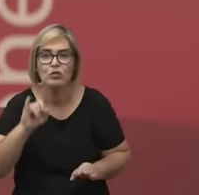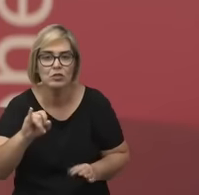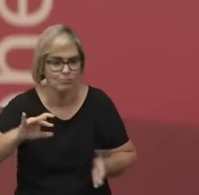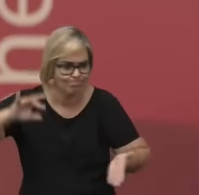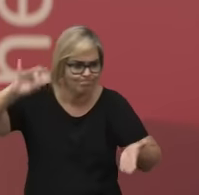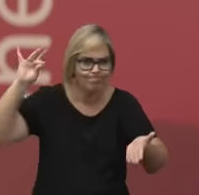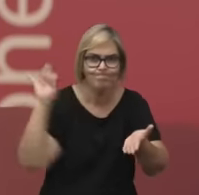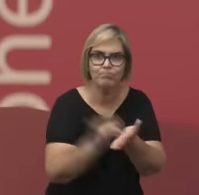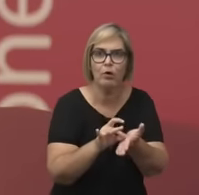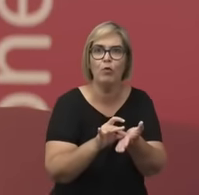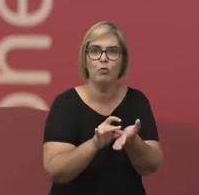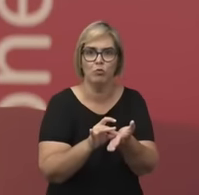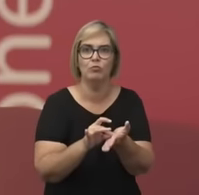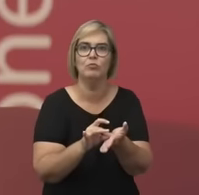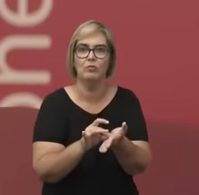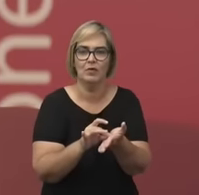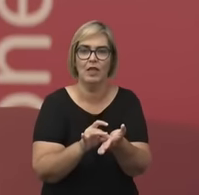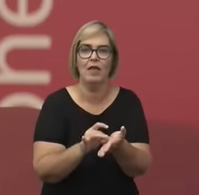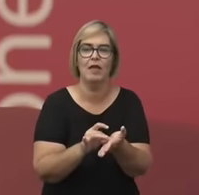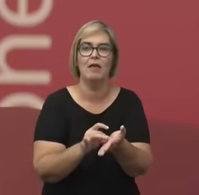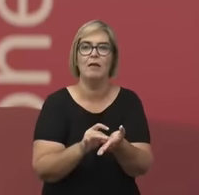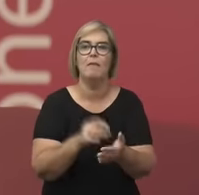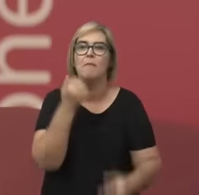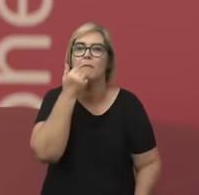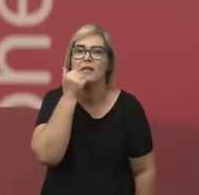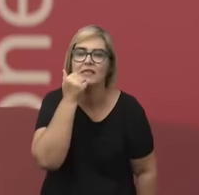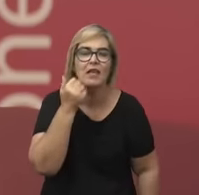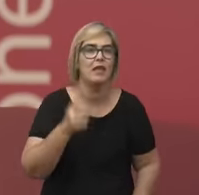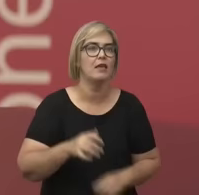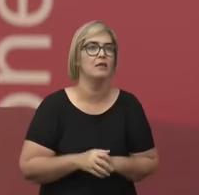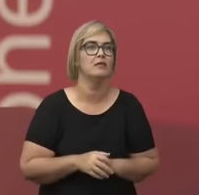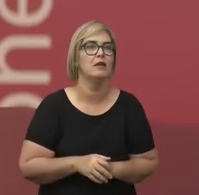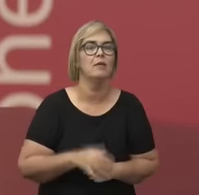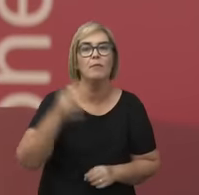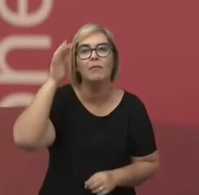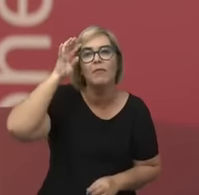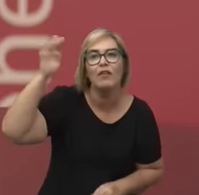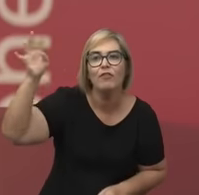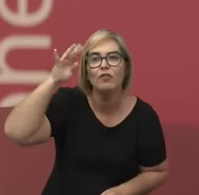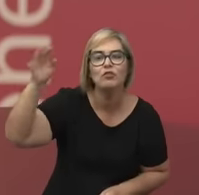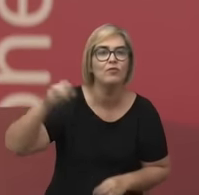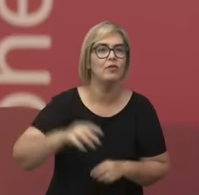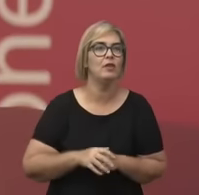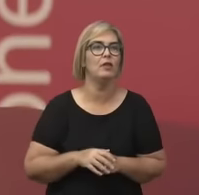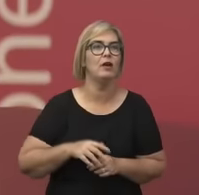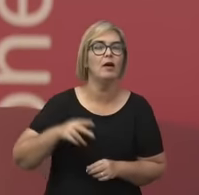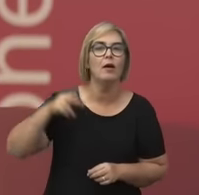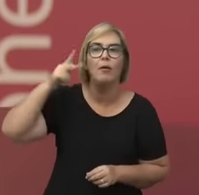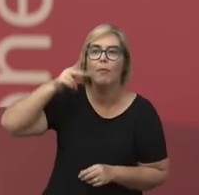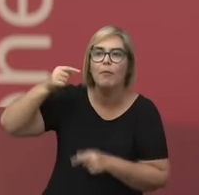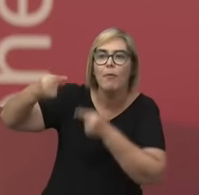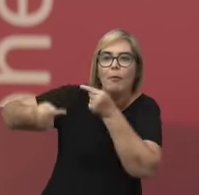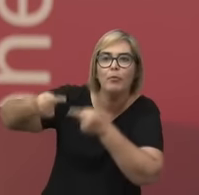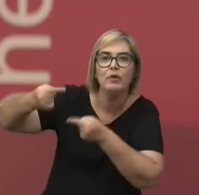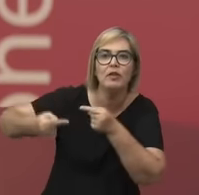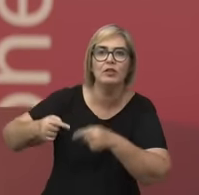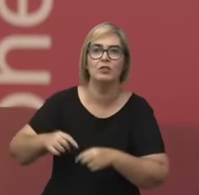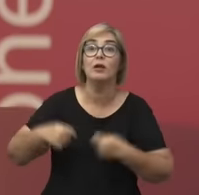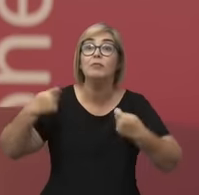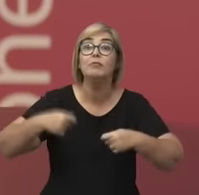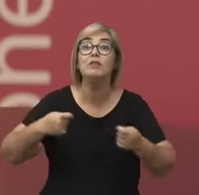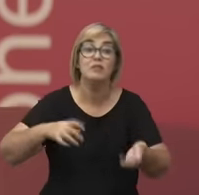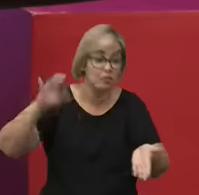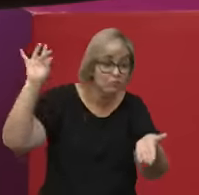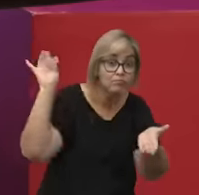para as vivências individuais, para a filosofia, para a política, é uma verdade útil.